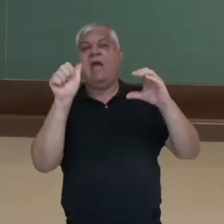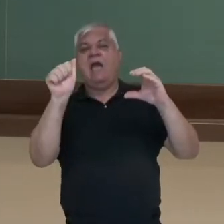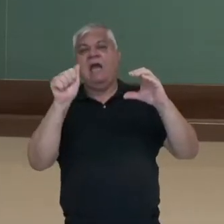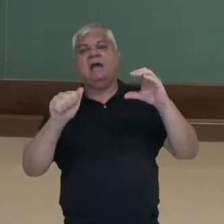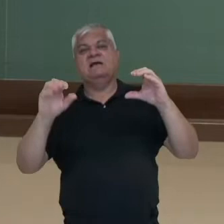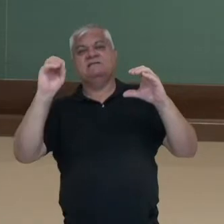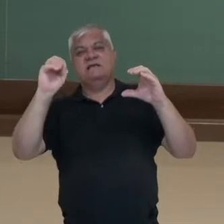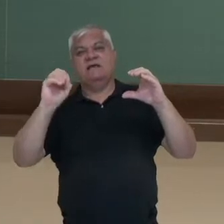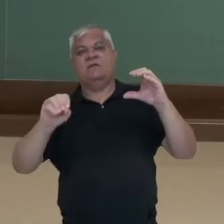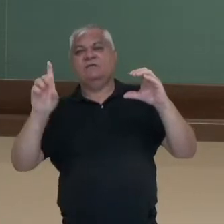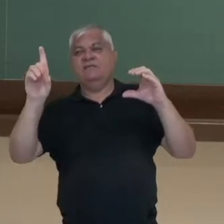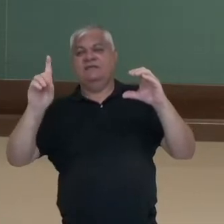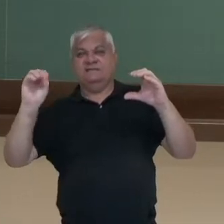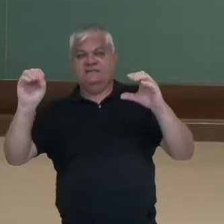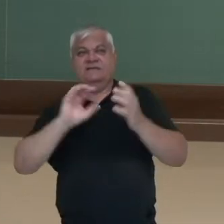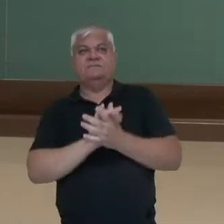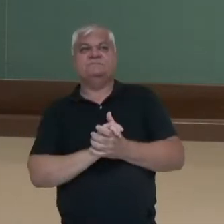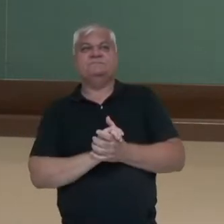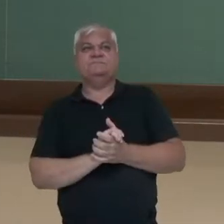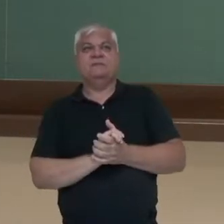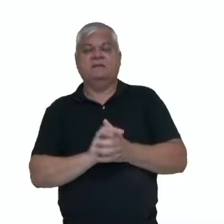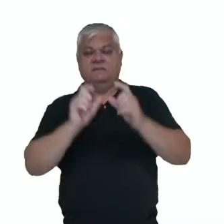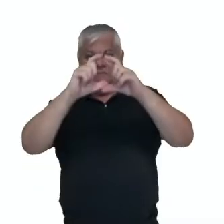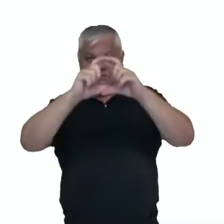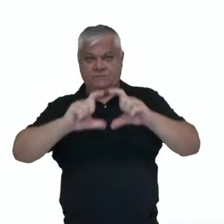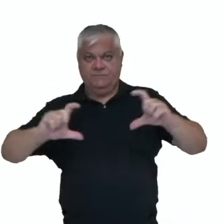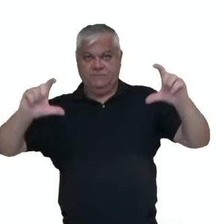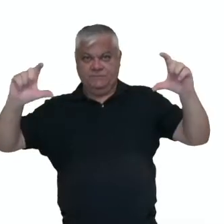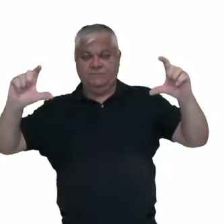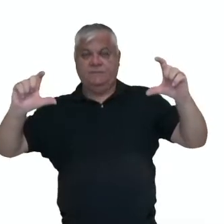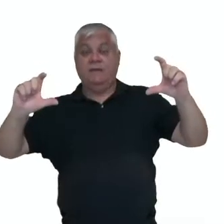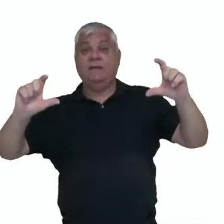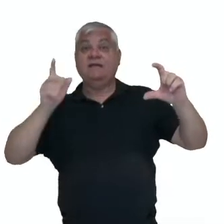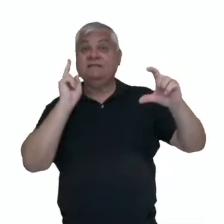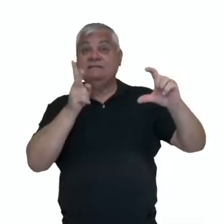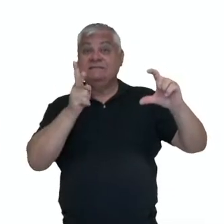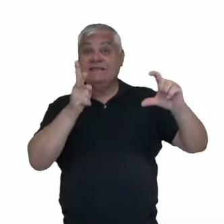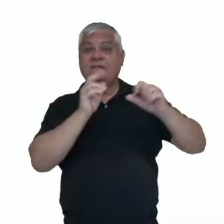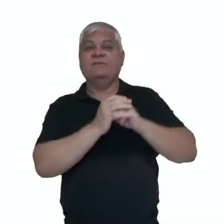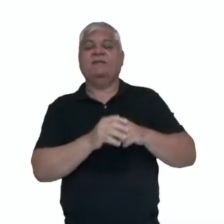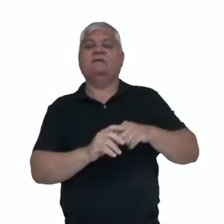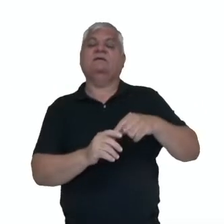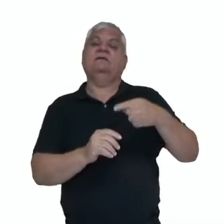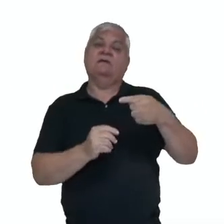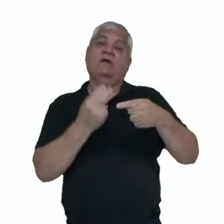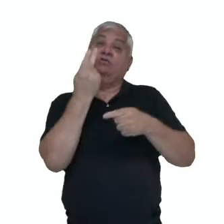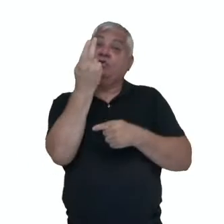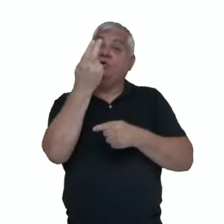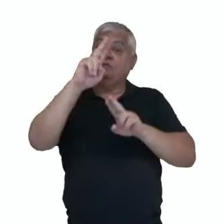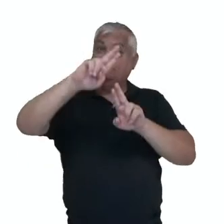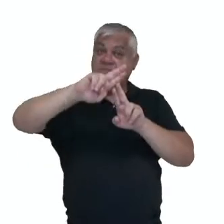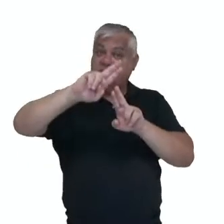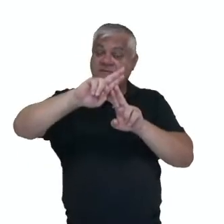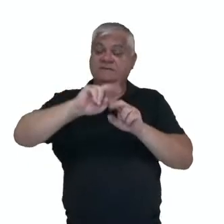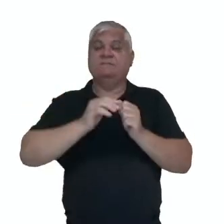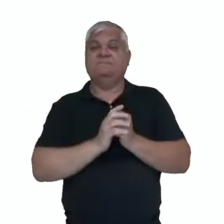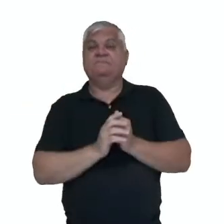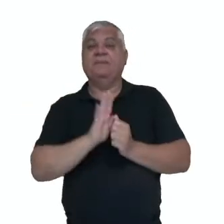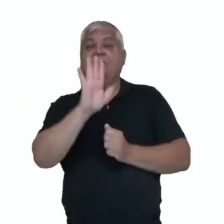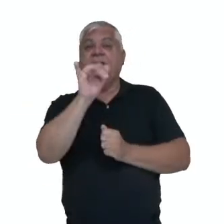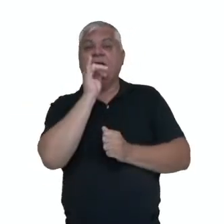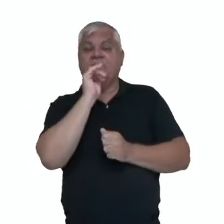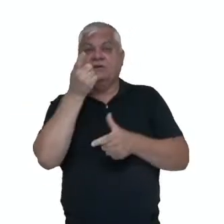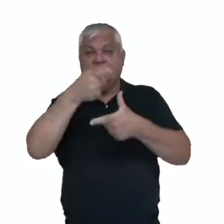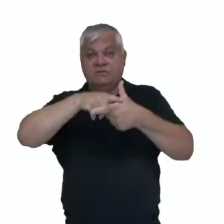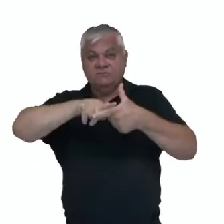zero e d igual a zero. Então, observe que o período da função seno é dois pi. Porém, como ele foi